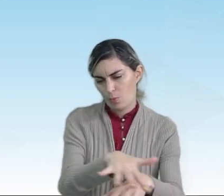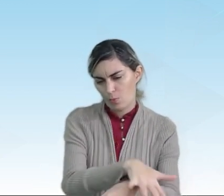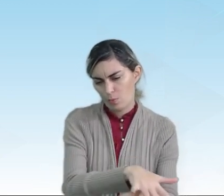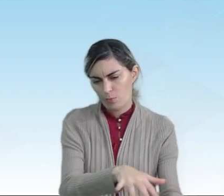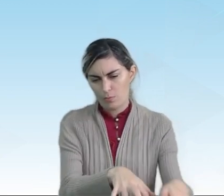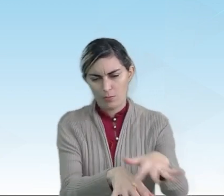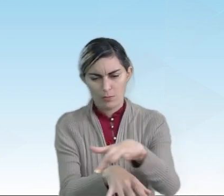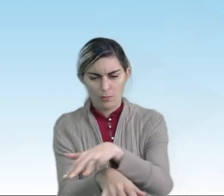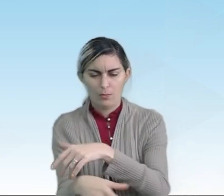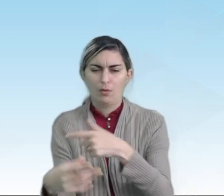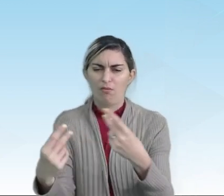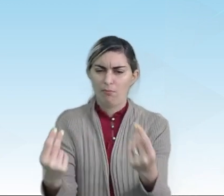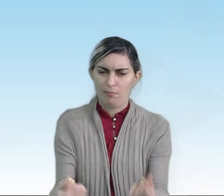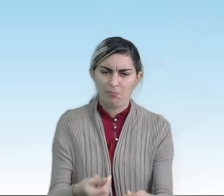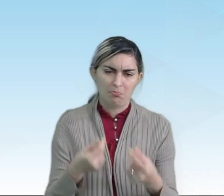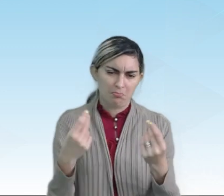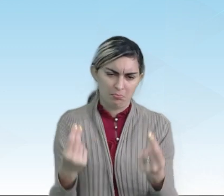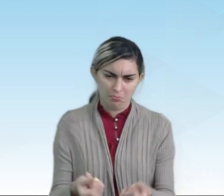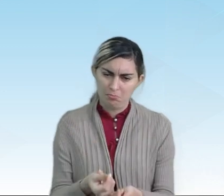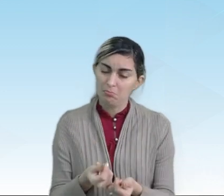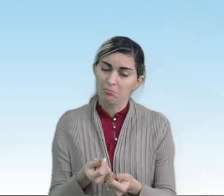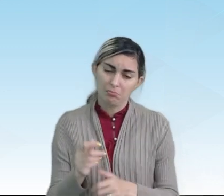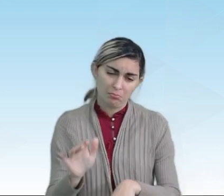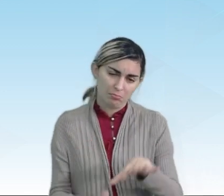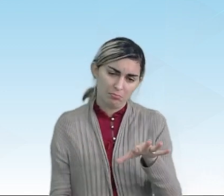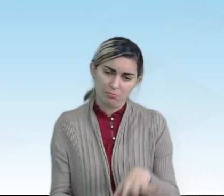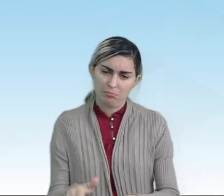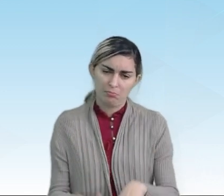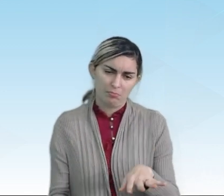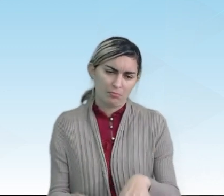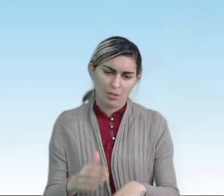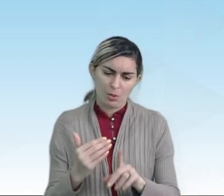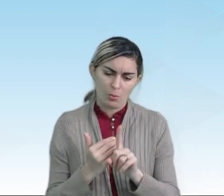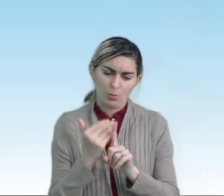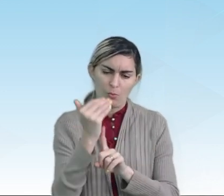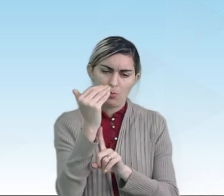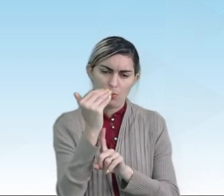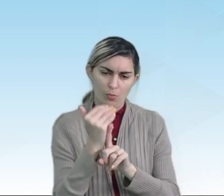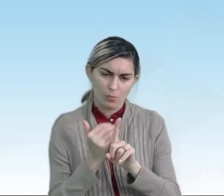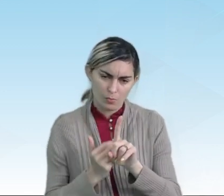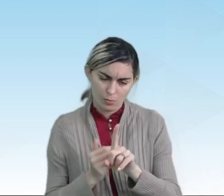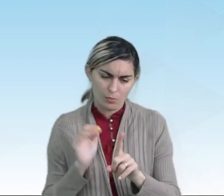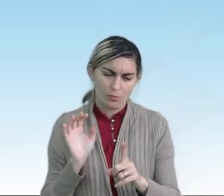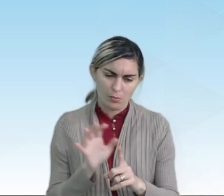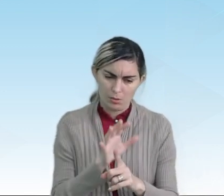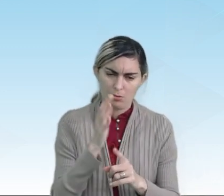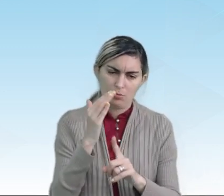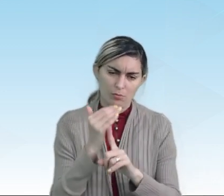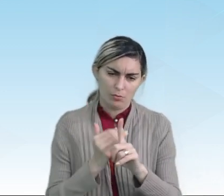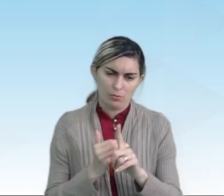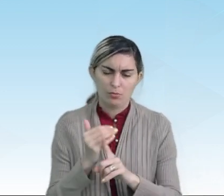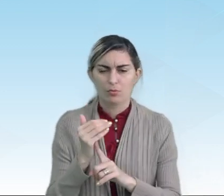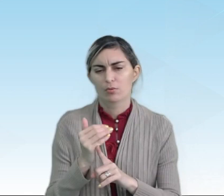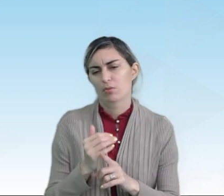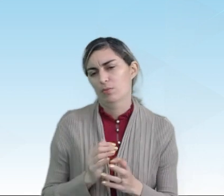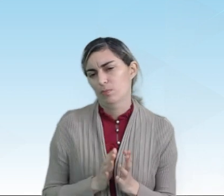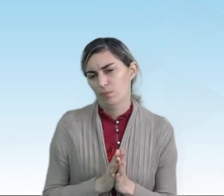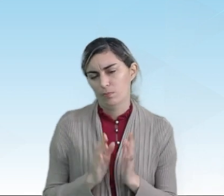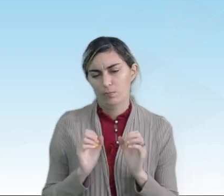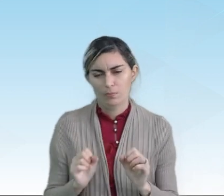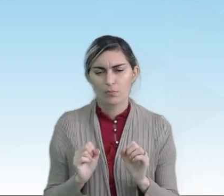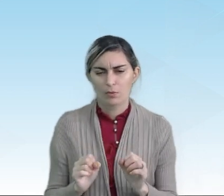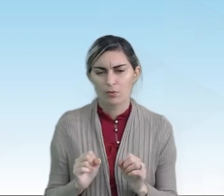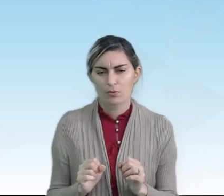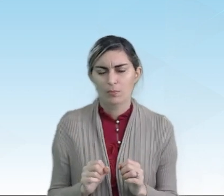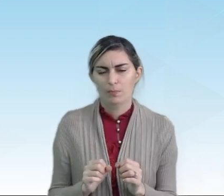que a depender de condições específicas, de temperatura, de pressão e a ausência também de